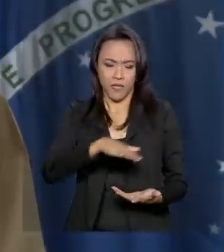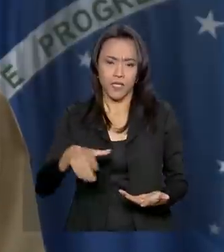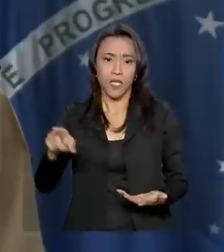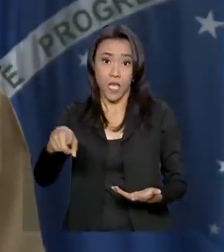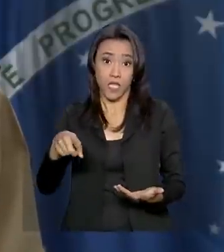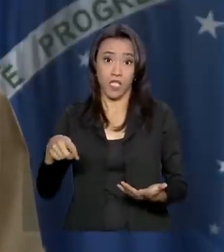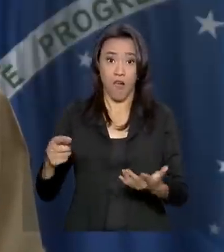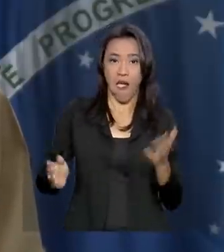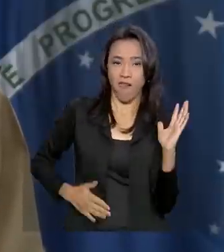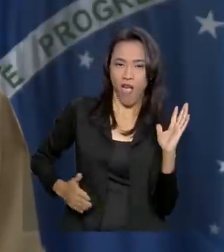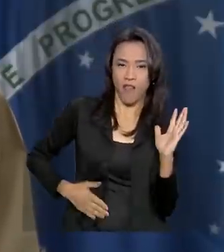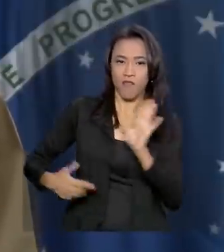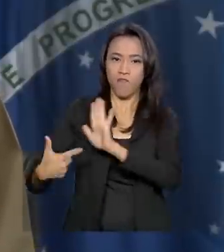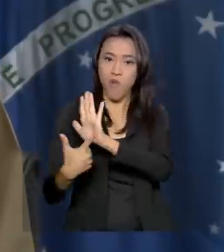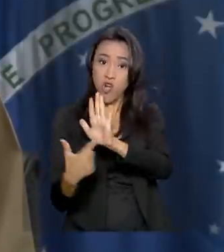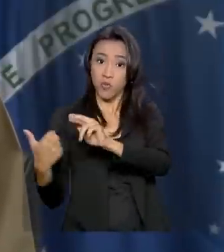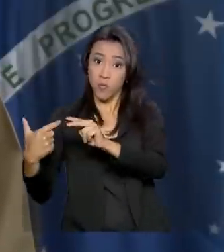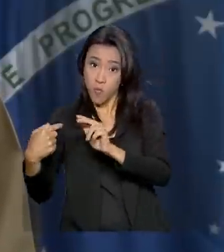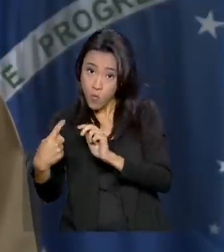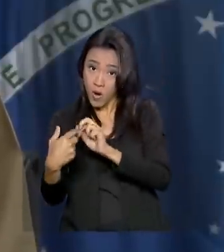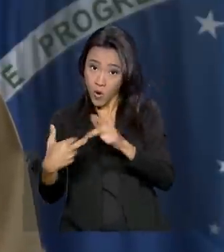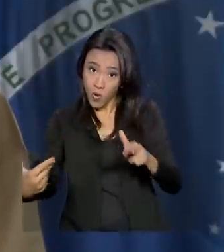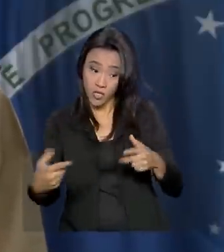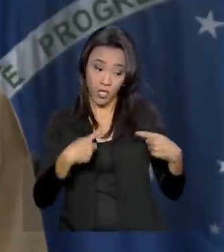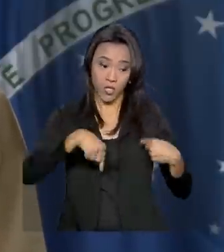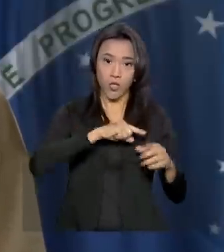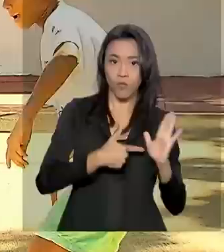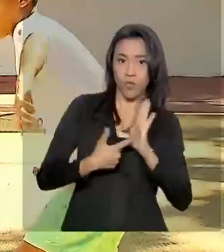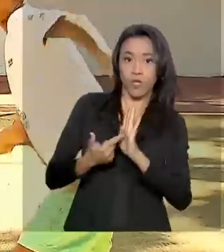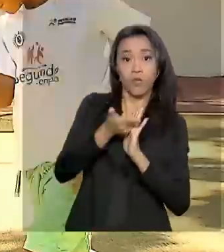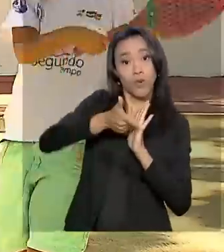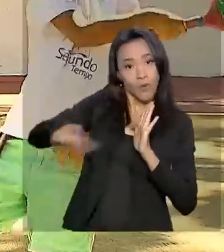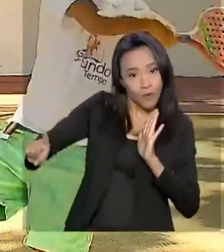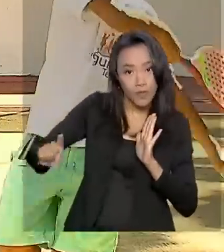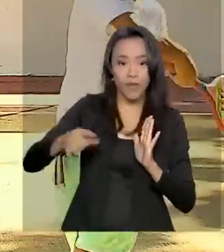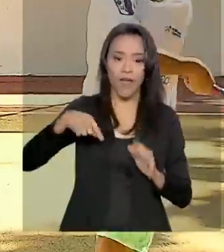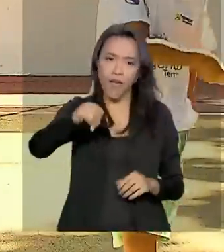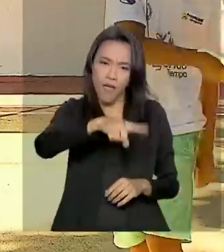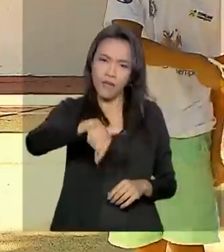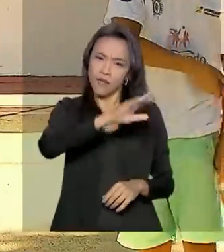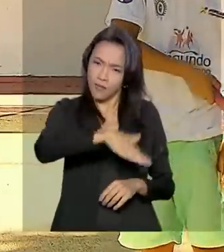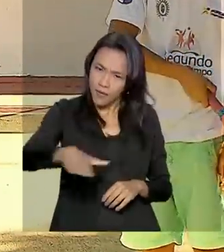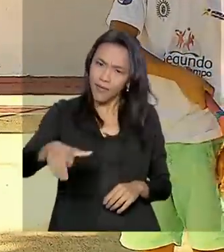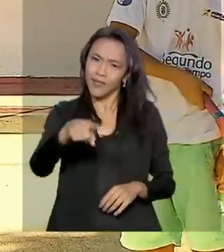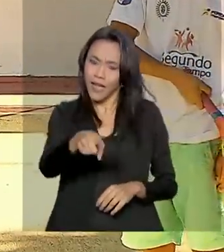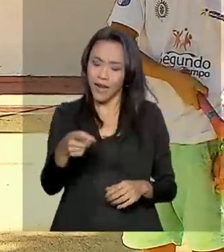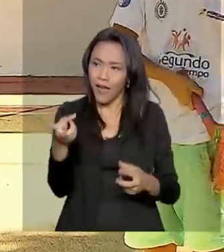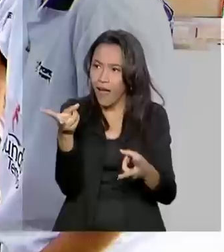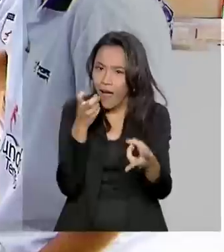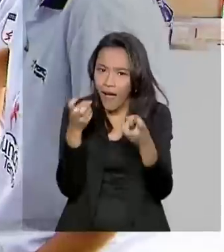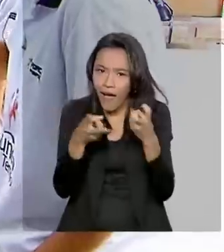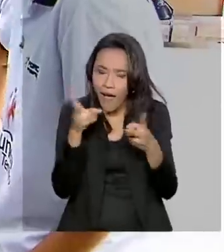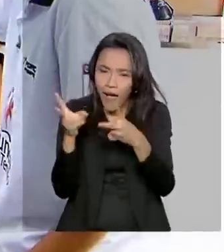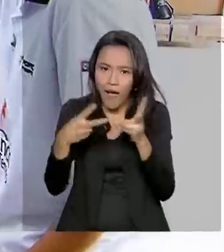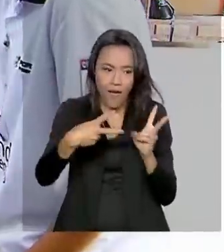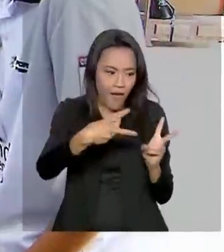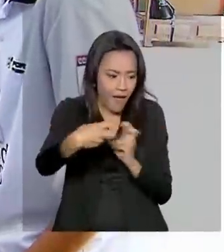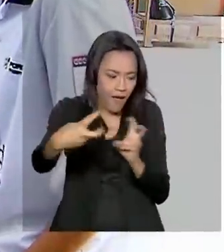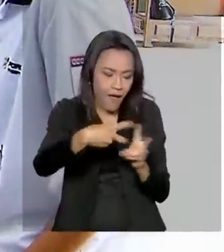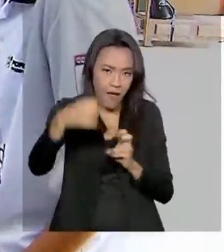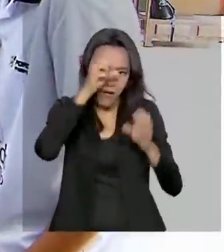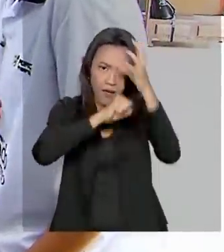mostram uma coisa, mas nós mostramos que há outra possibilidade. Essas crianças acabam absorvendo os nossos valores, são realmente